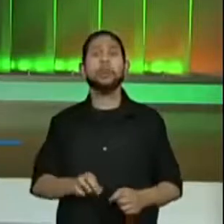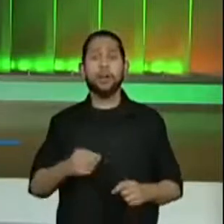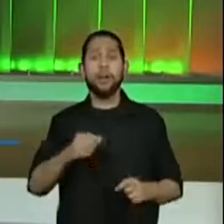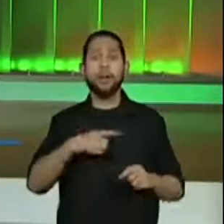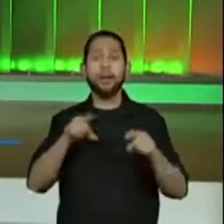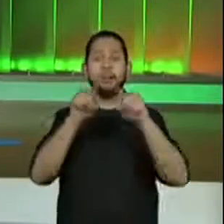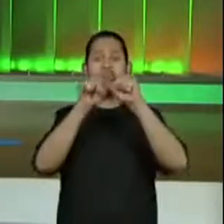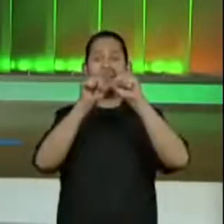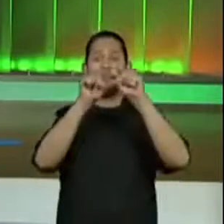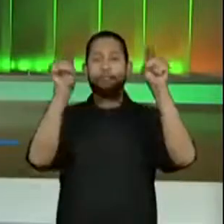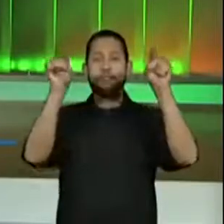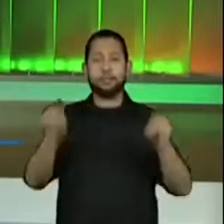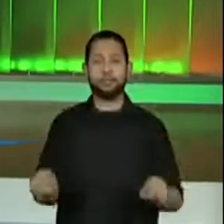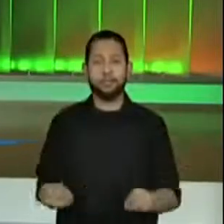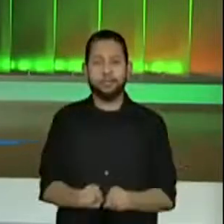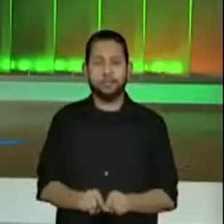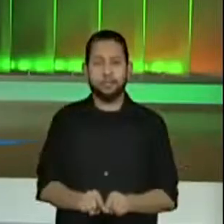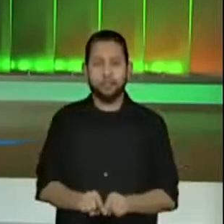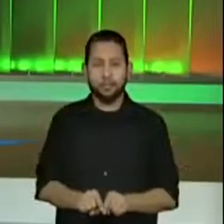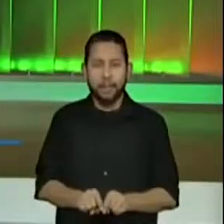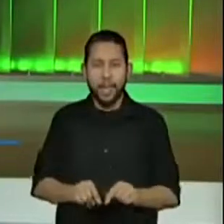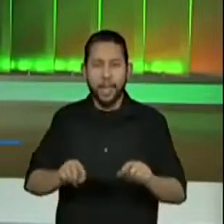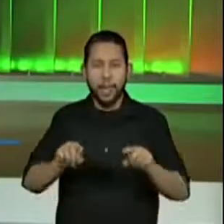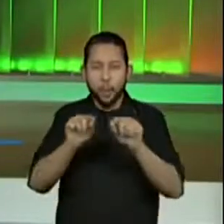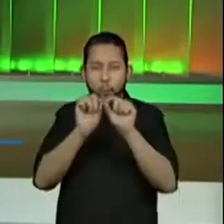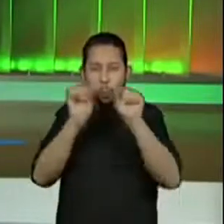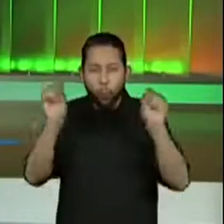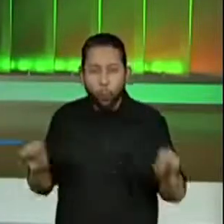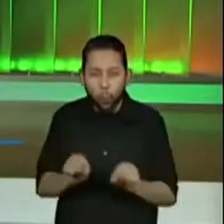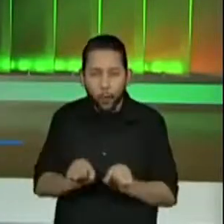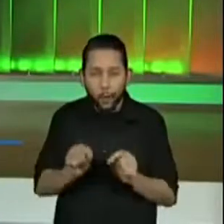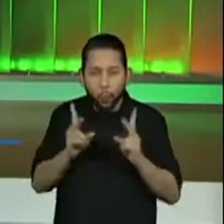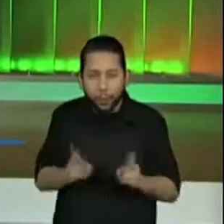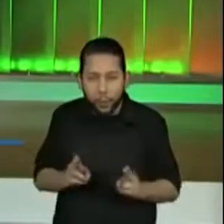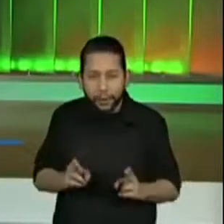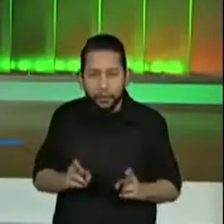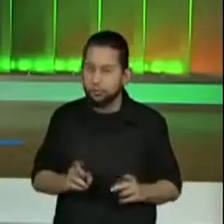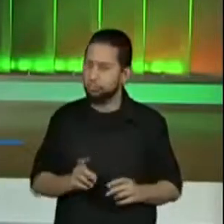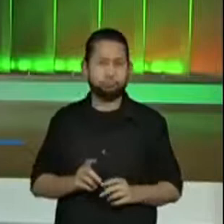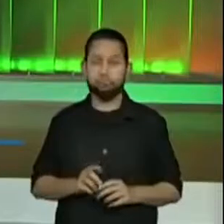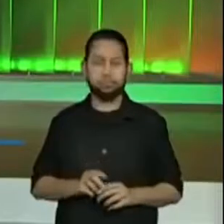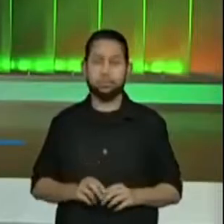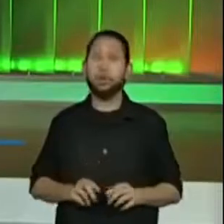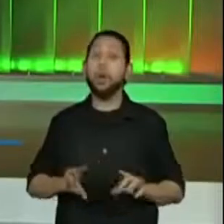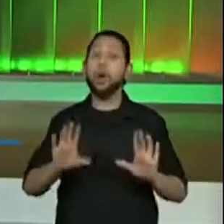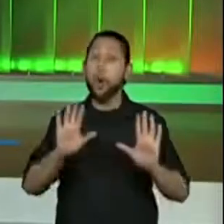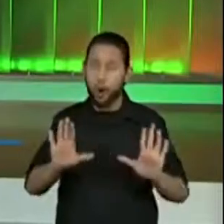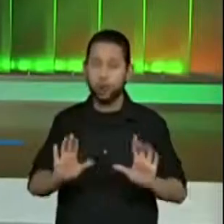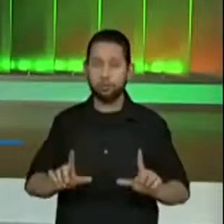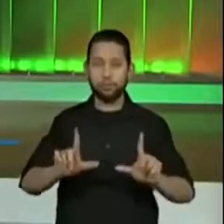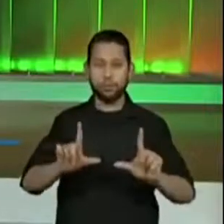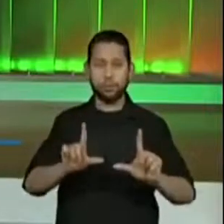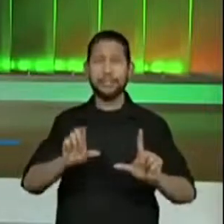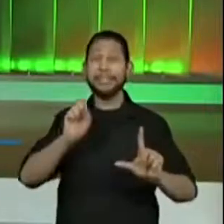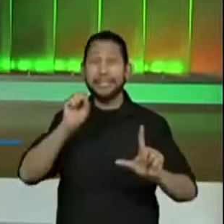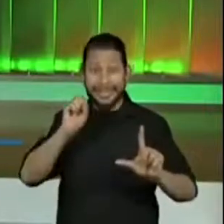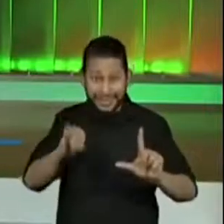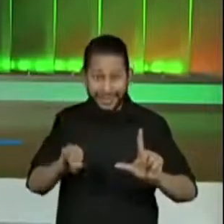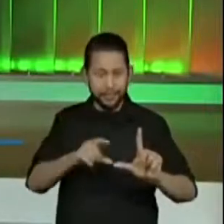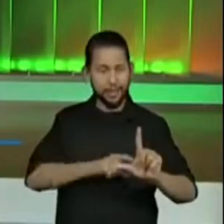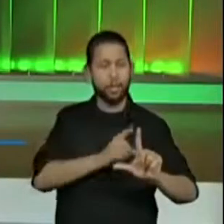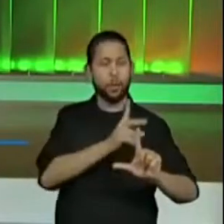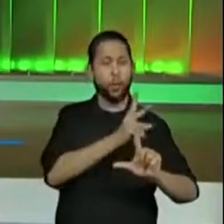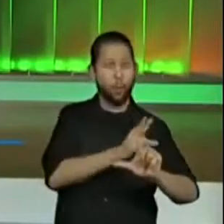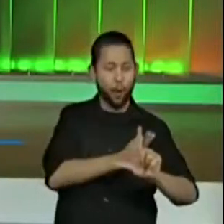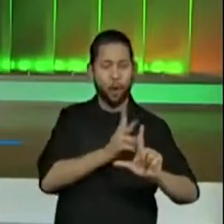Aí vocês chegaram onde eu queria chegar. É um formato retangular. Porque um quadrado, a gente já aprendeu que tem os quatro lados